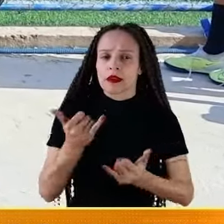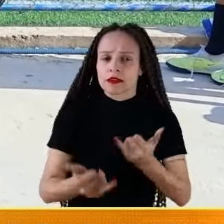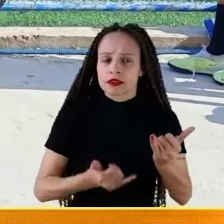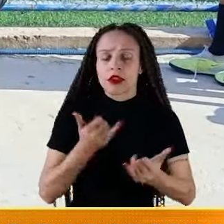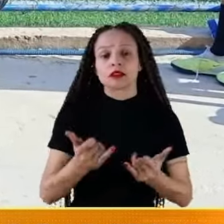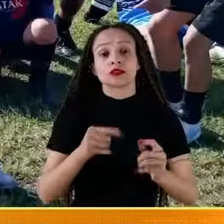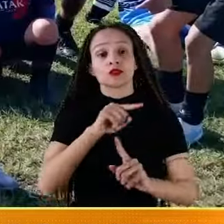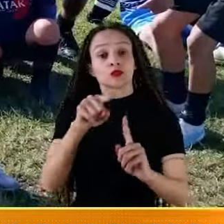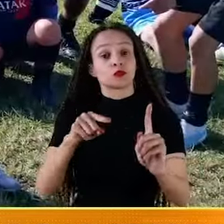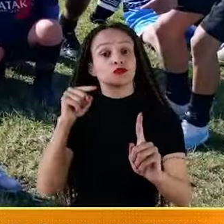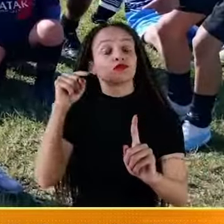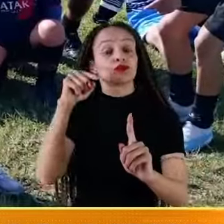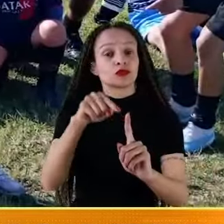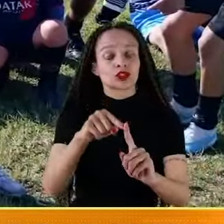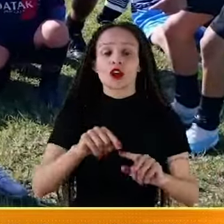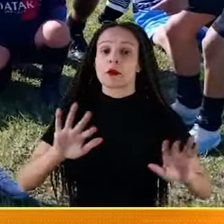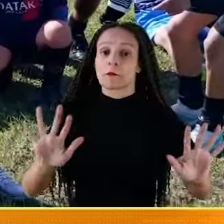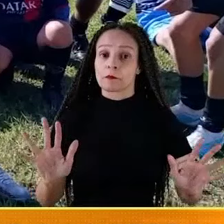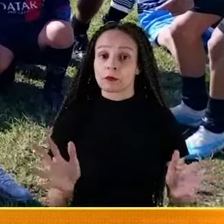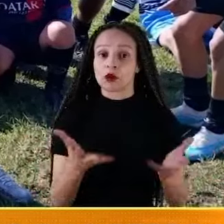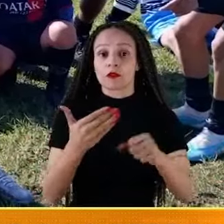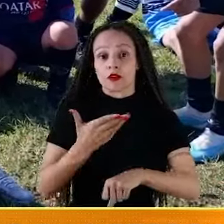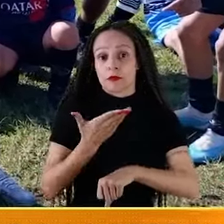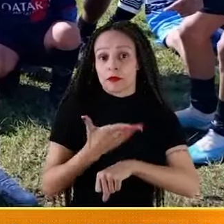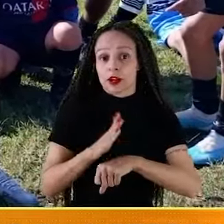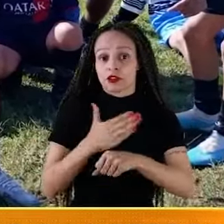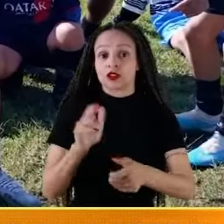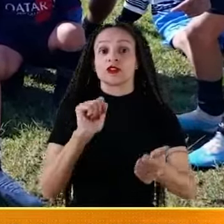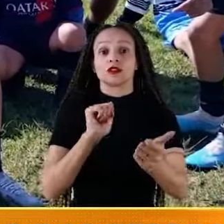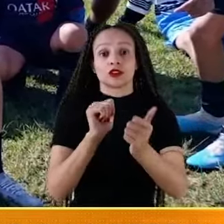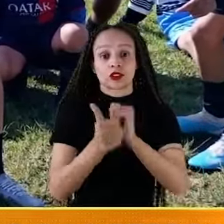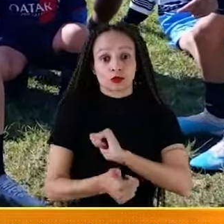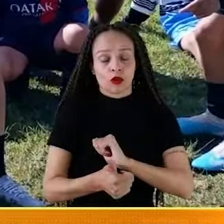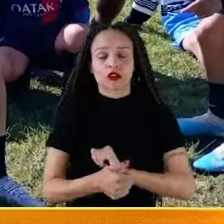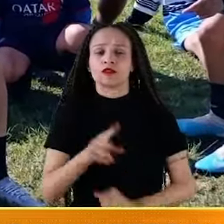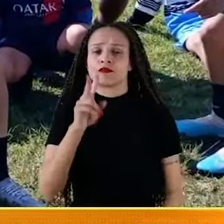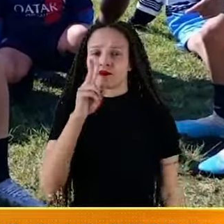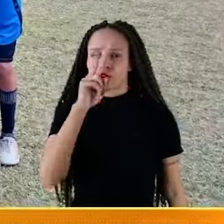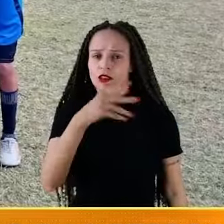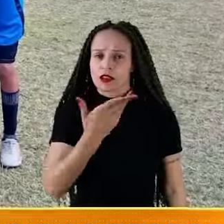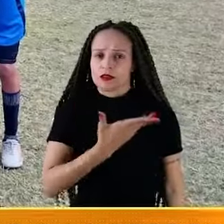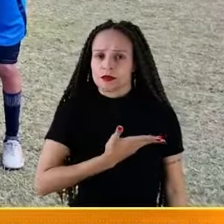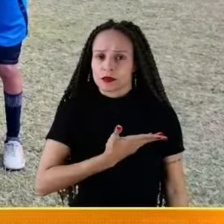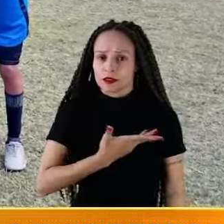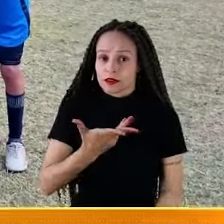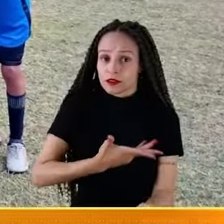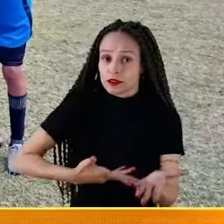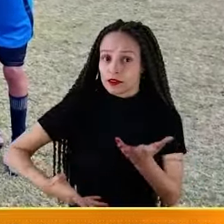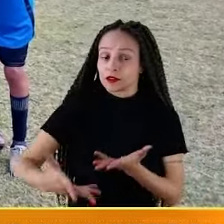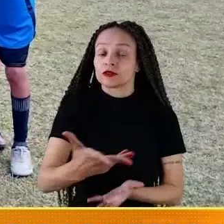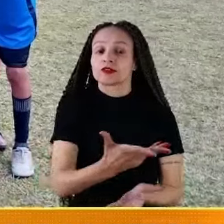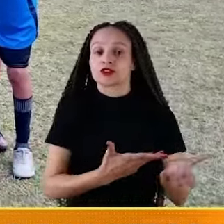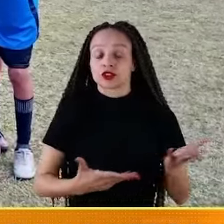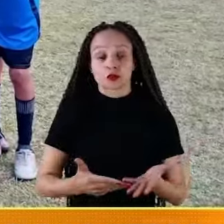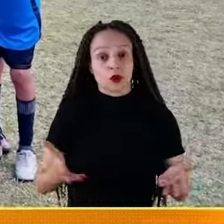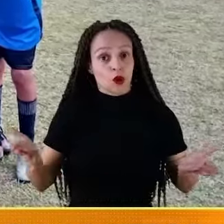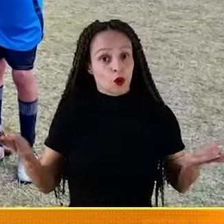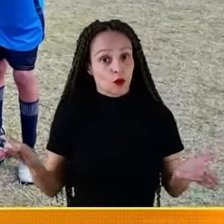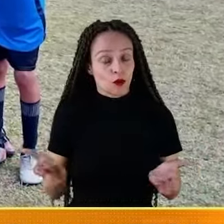e brincadeiras com o objetivo de promover a prática de esportes e fortalecer as amizades.